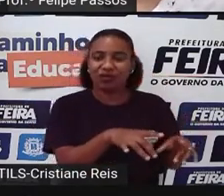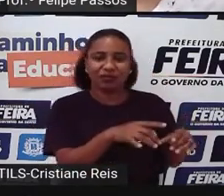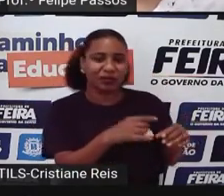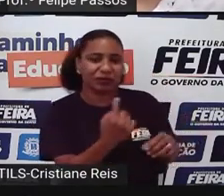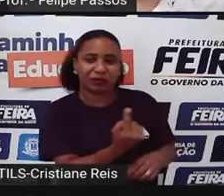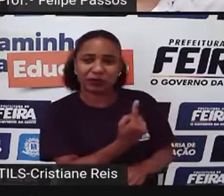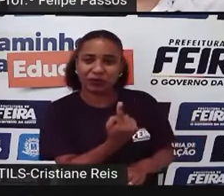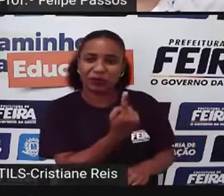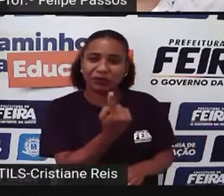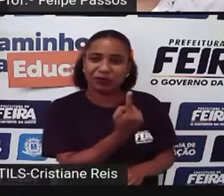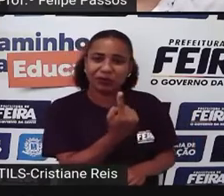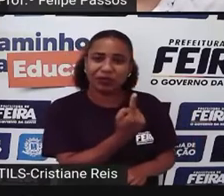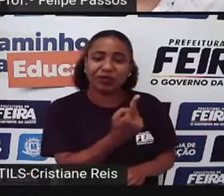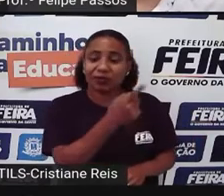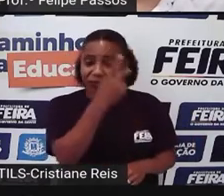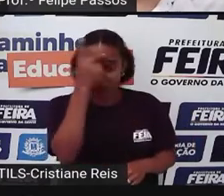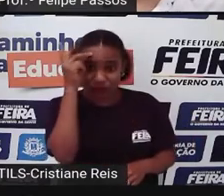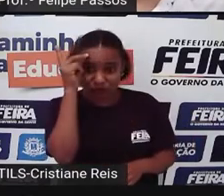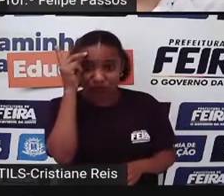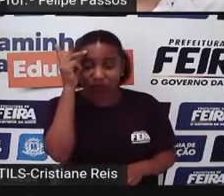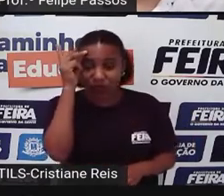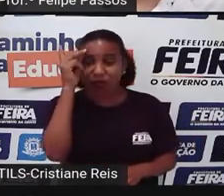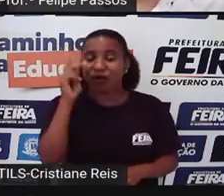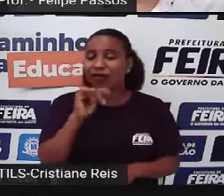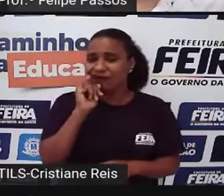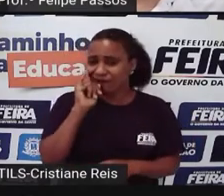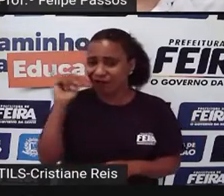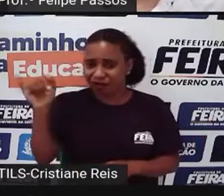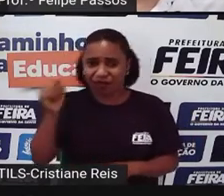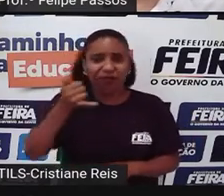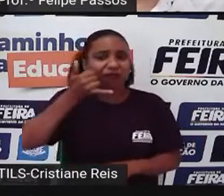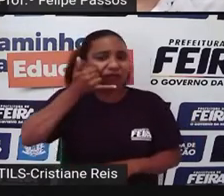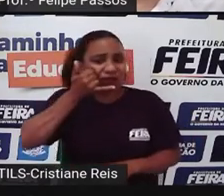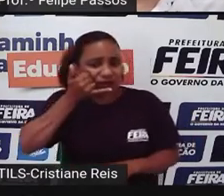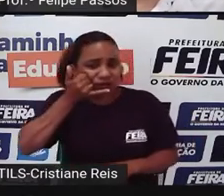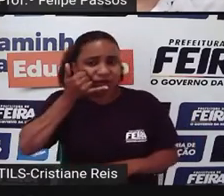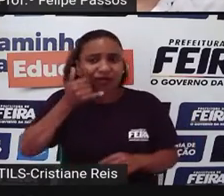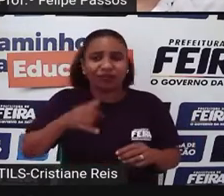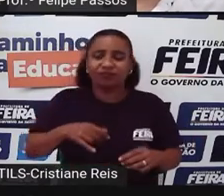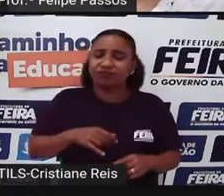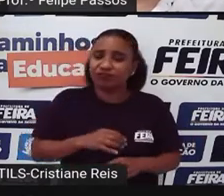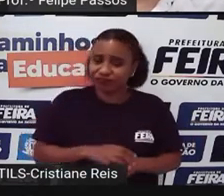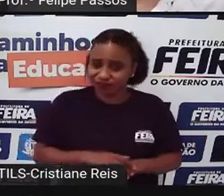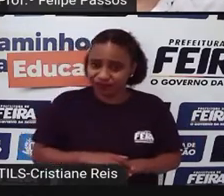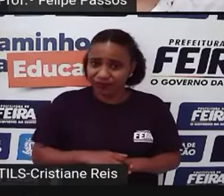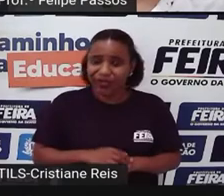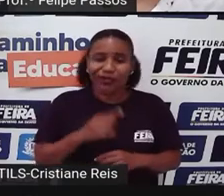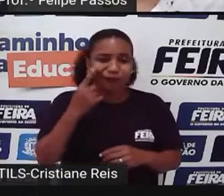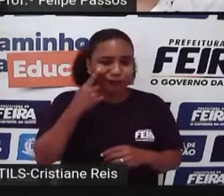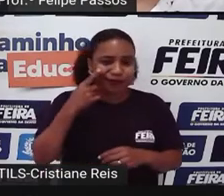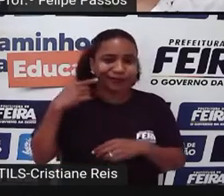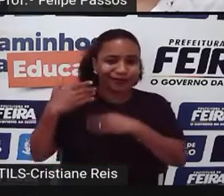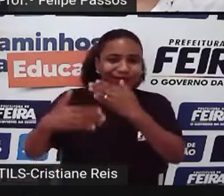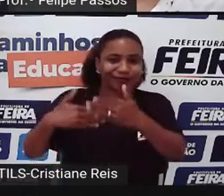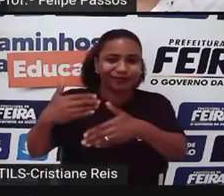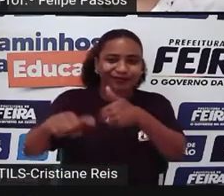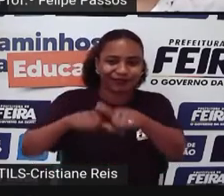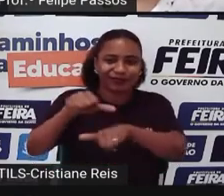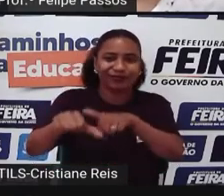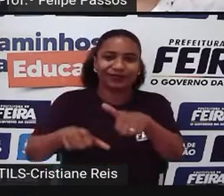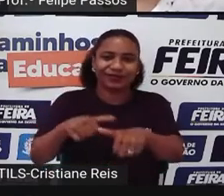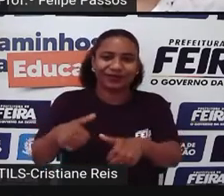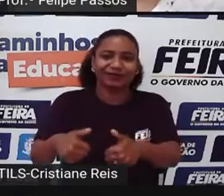olhos de Isso é normal Então eu percebo Uma mudança Inclusive nessa relação